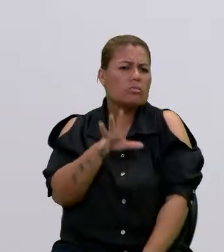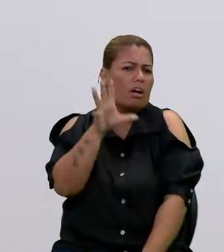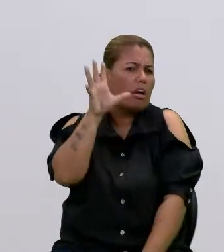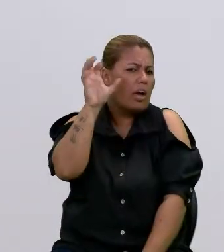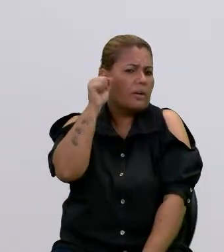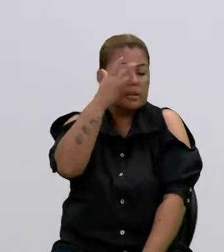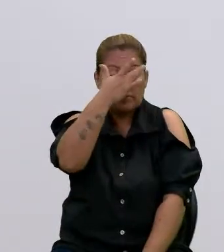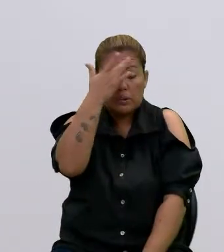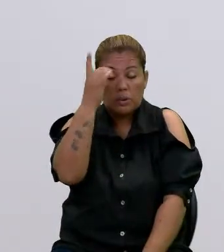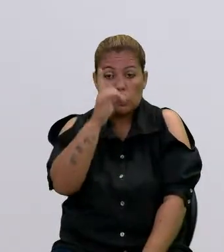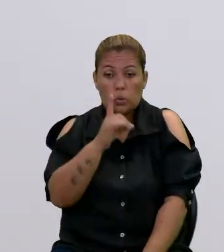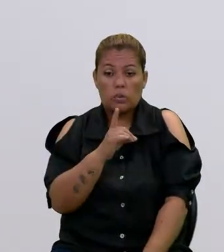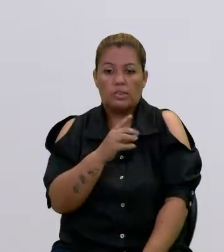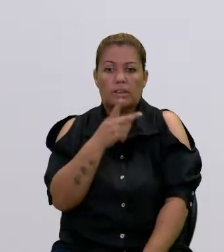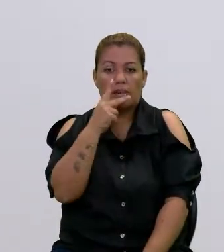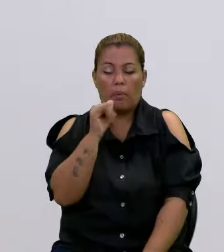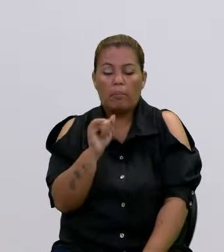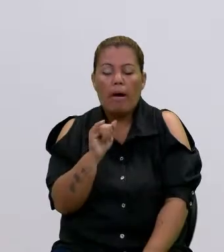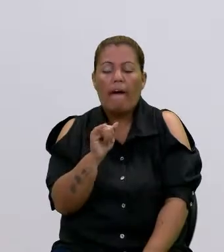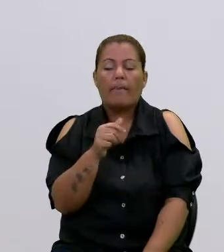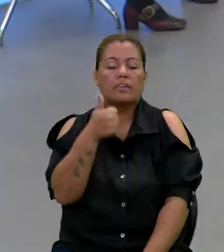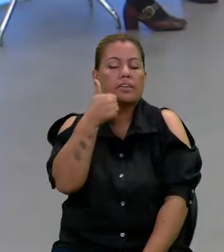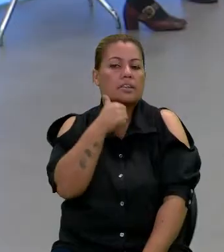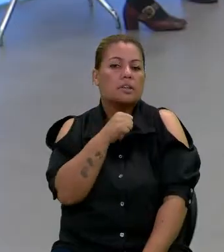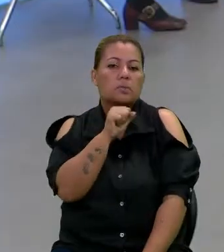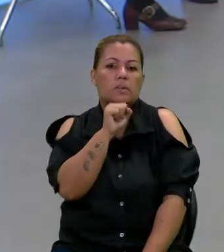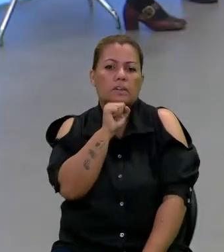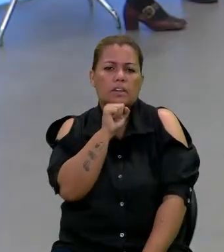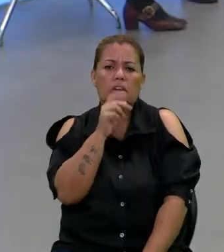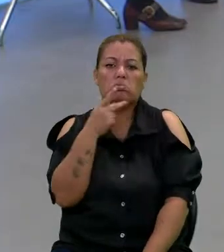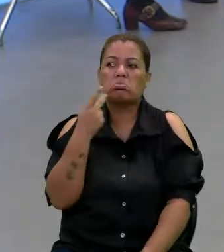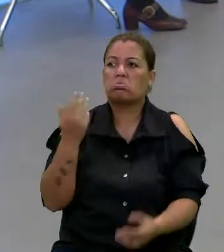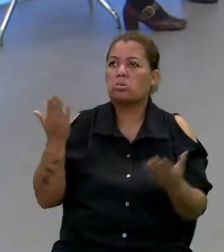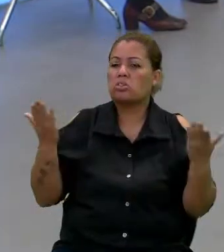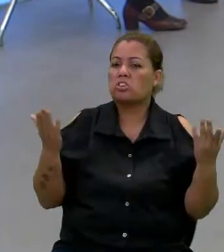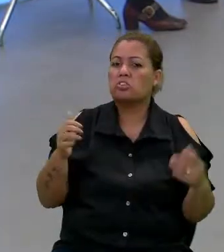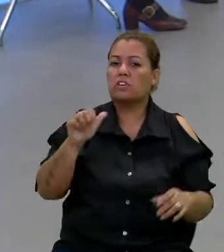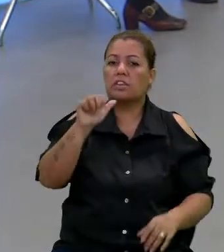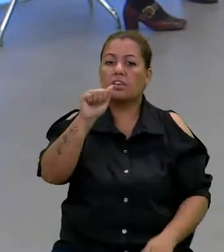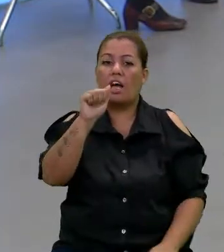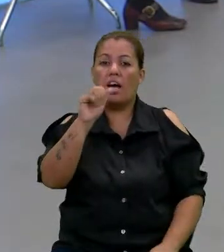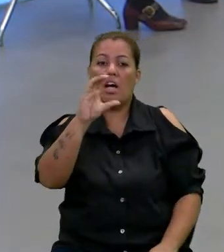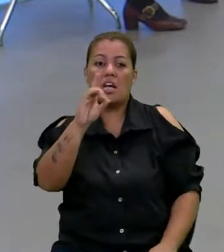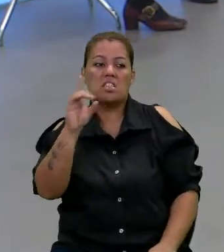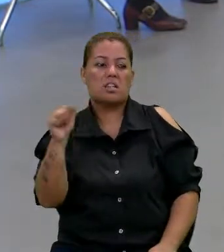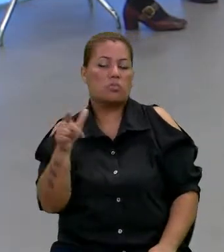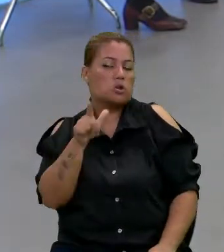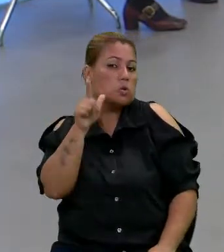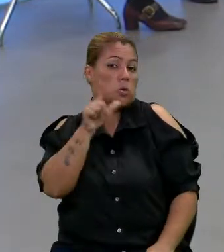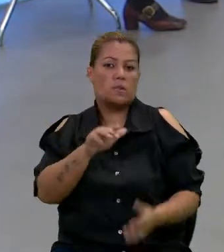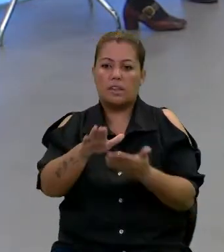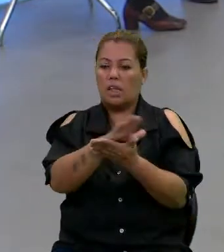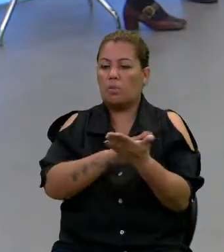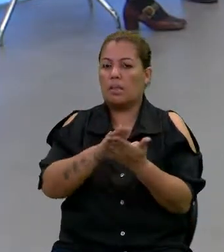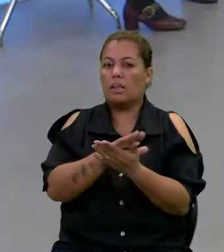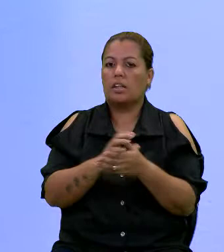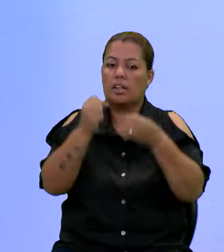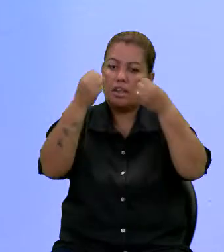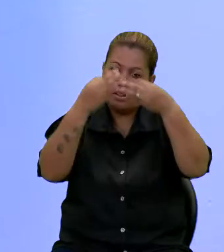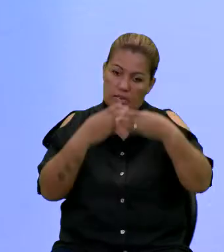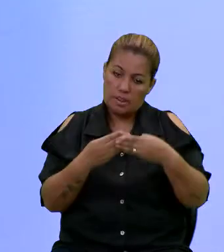pessoas com deficiência, pais, principalmente mães, falarem assim, poxa, nós somos na ACD, mas não fomos atendidos. Eu queria até que você